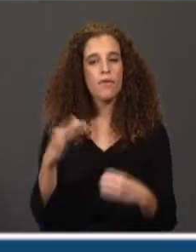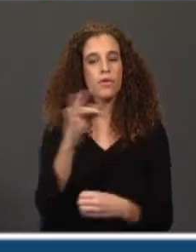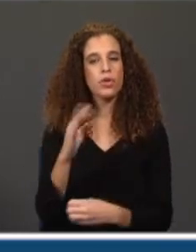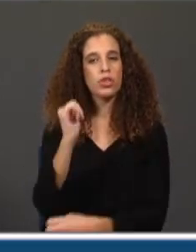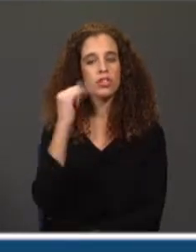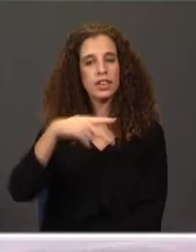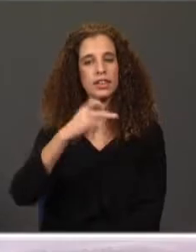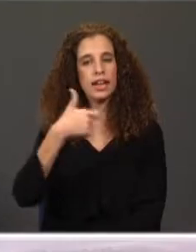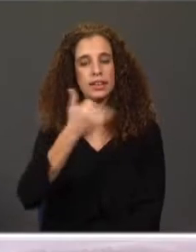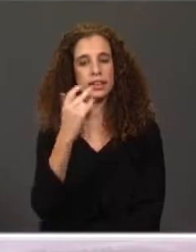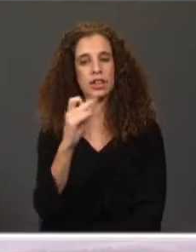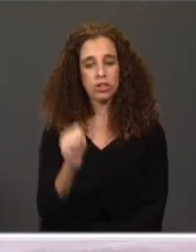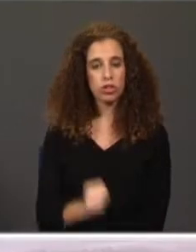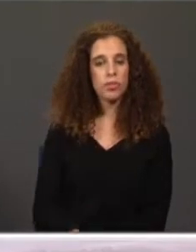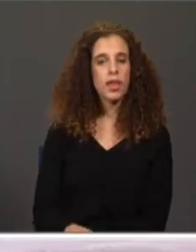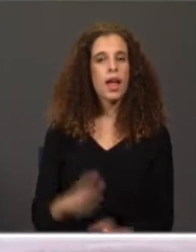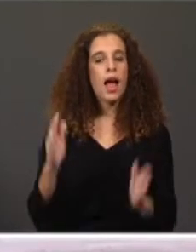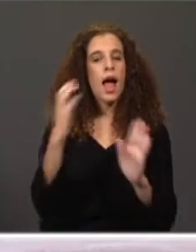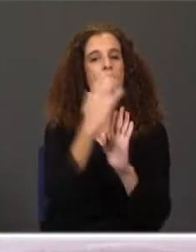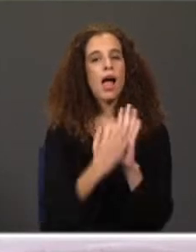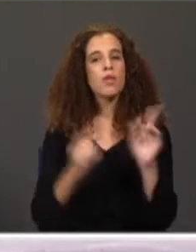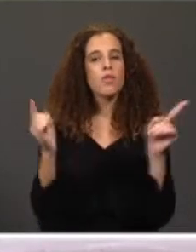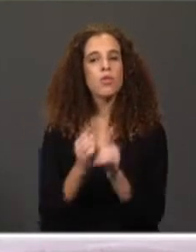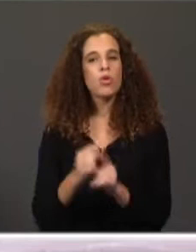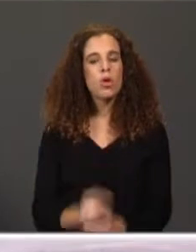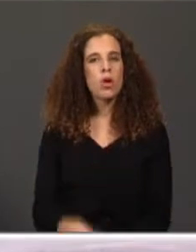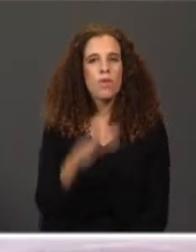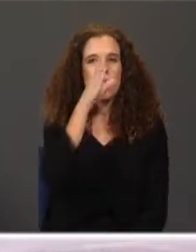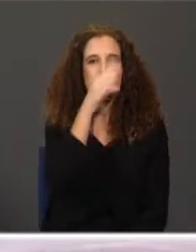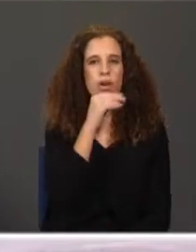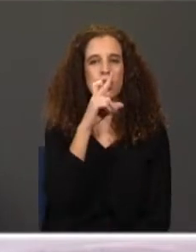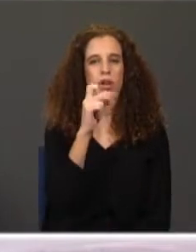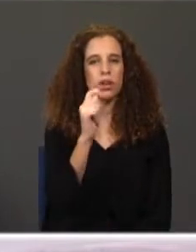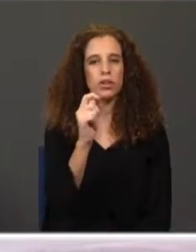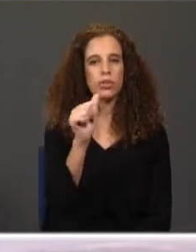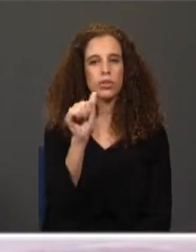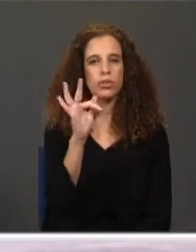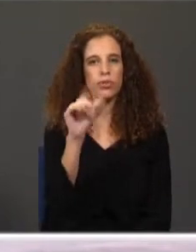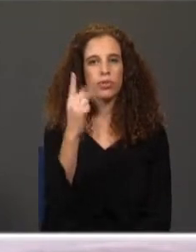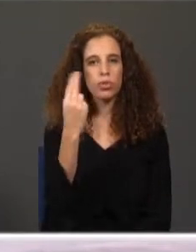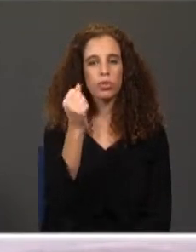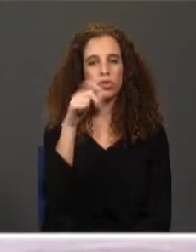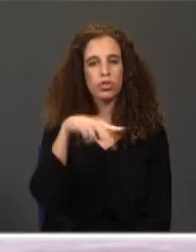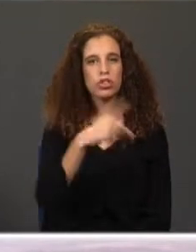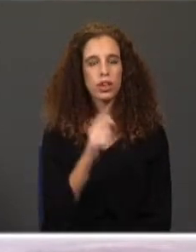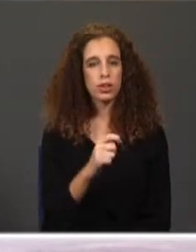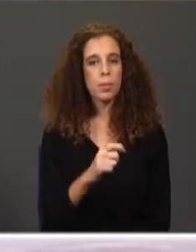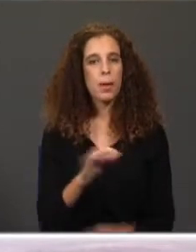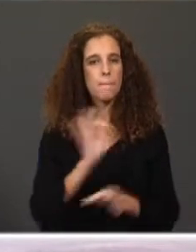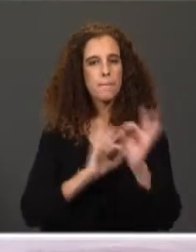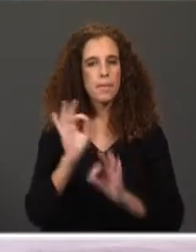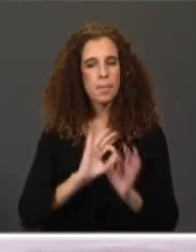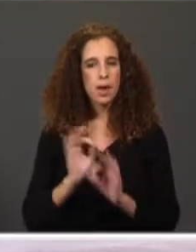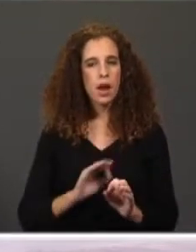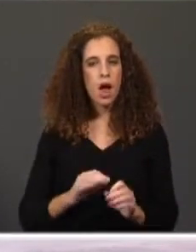da crónica que vamos tratar hoje é Um Silêncio Refulgente. E para preparar este bloco, eu tinha-te lançado o desafio de